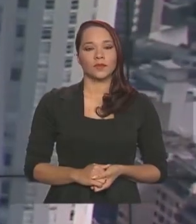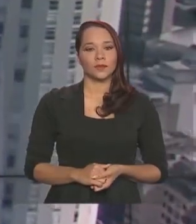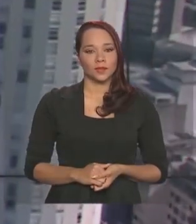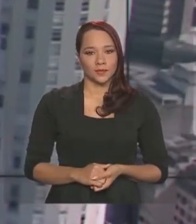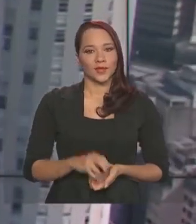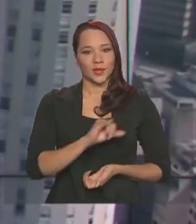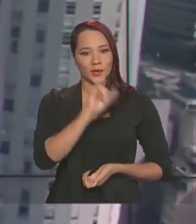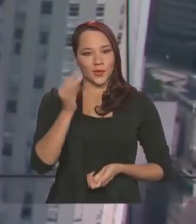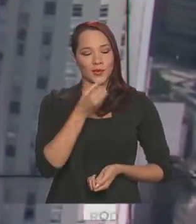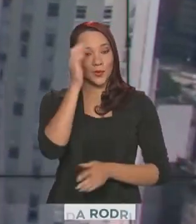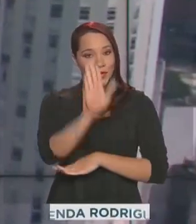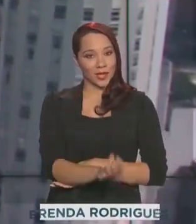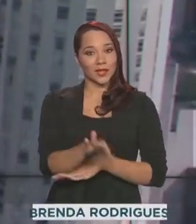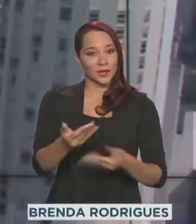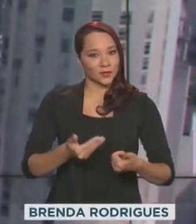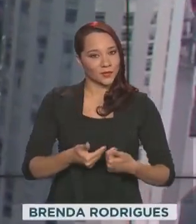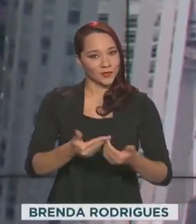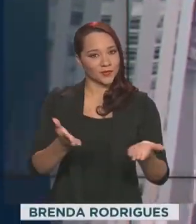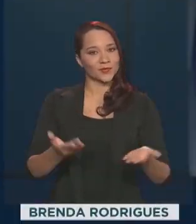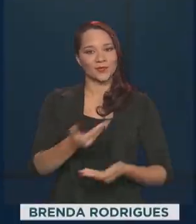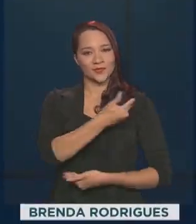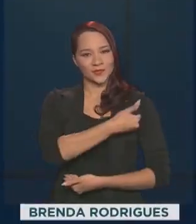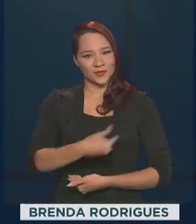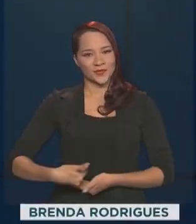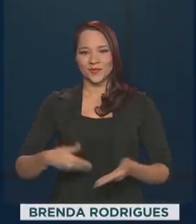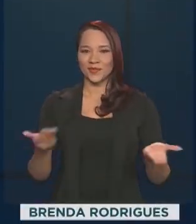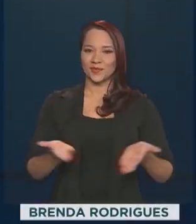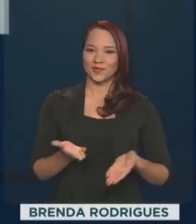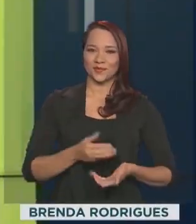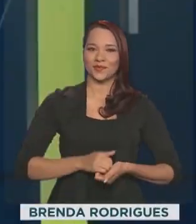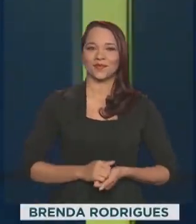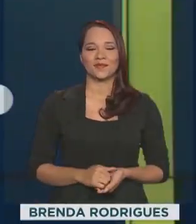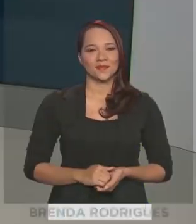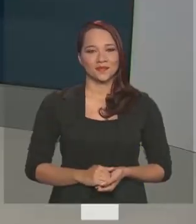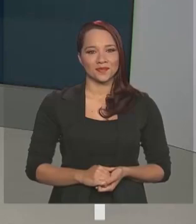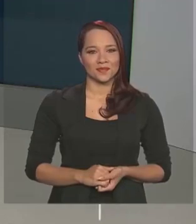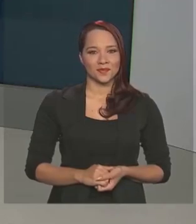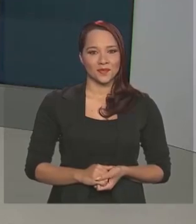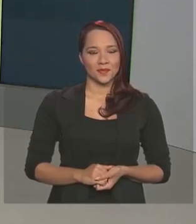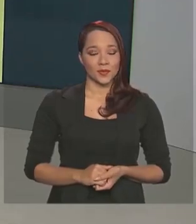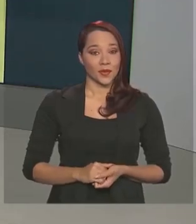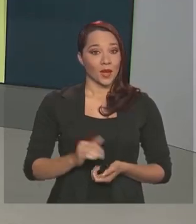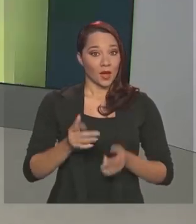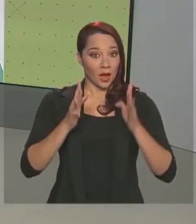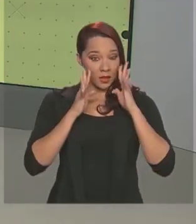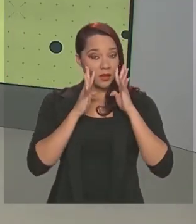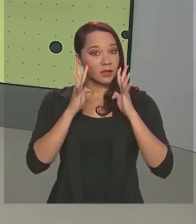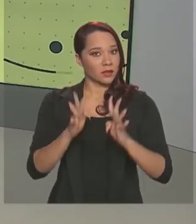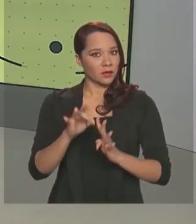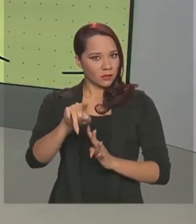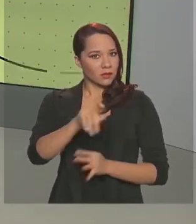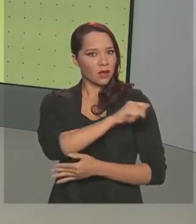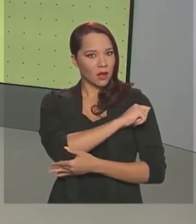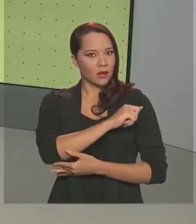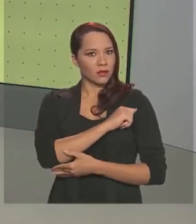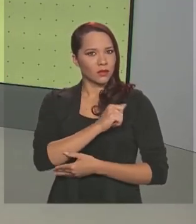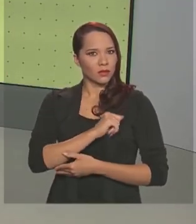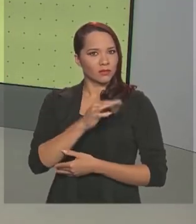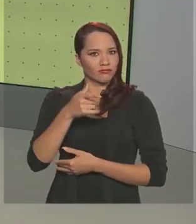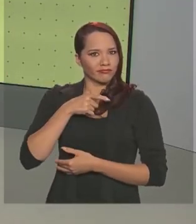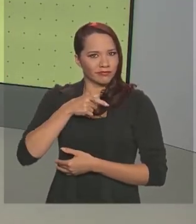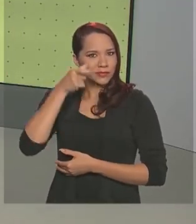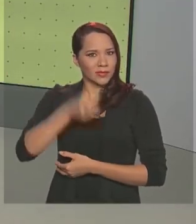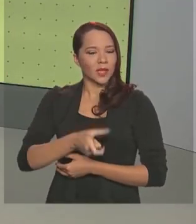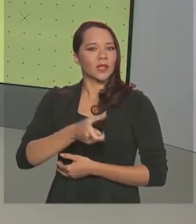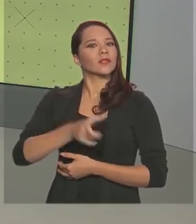Olá, boa tarde. Estamos de volta com mais uma edição do Governo Agora. Atenção estudantes que estão de olho em vagas no